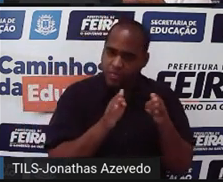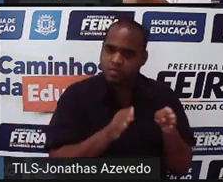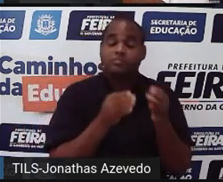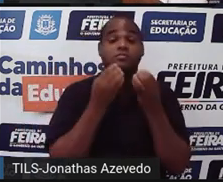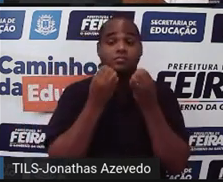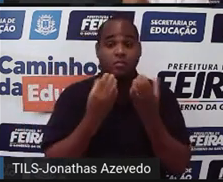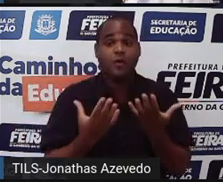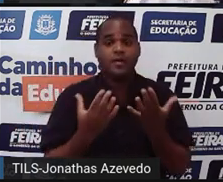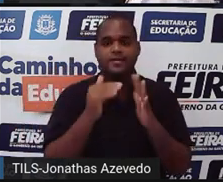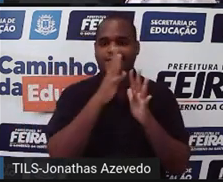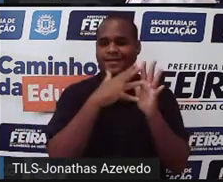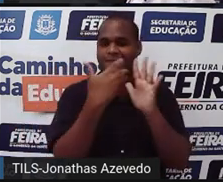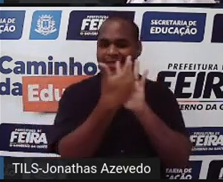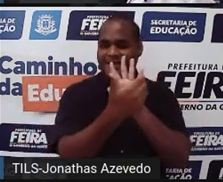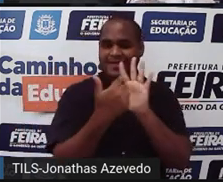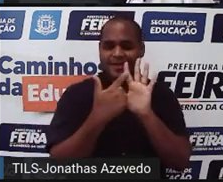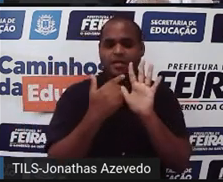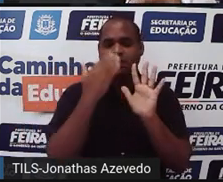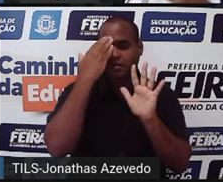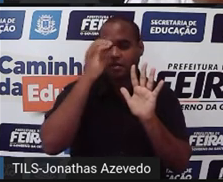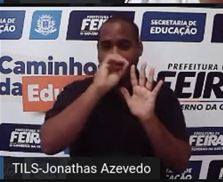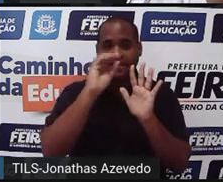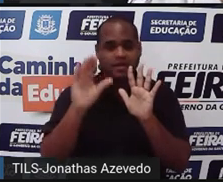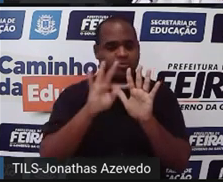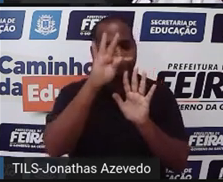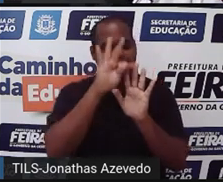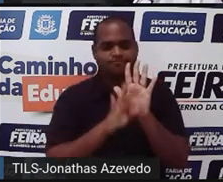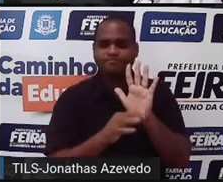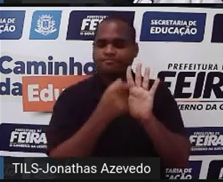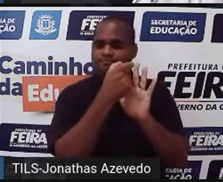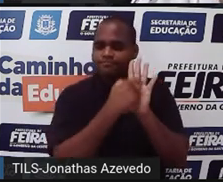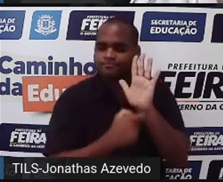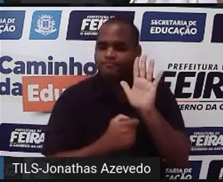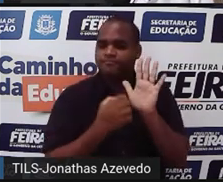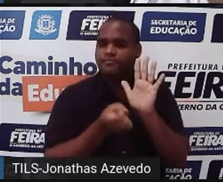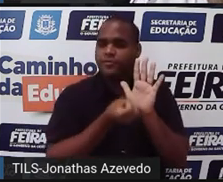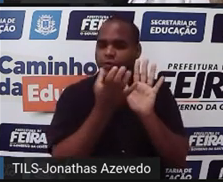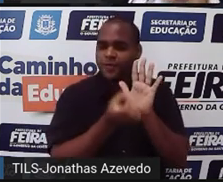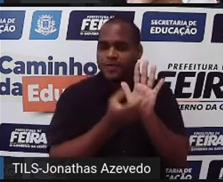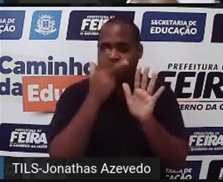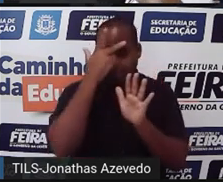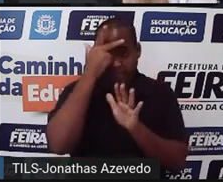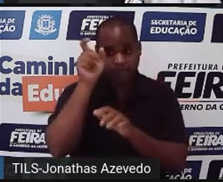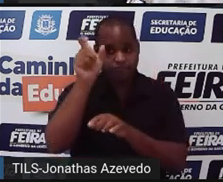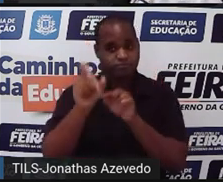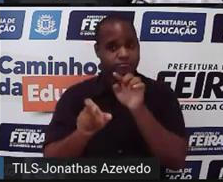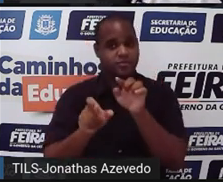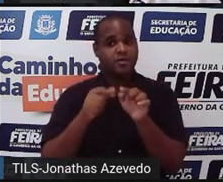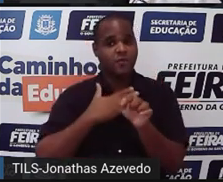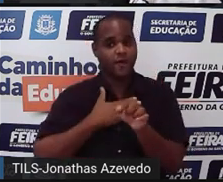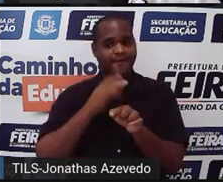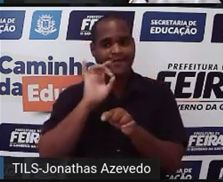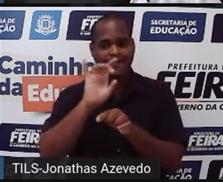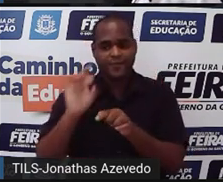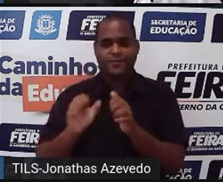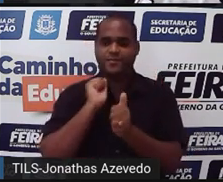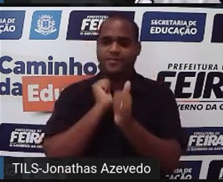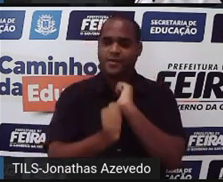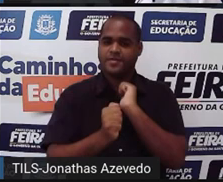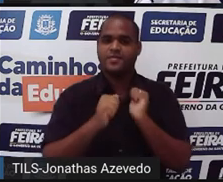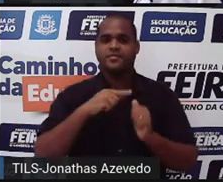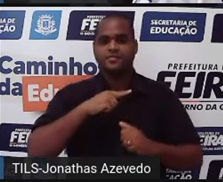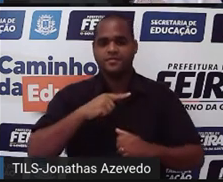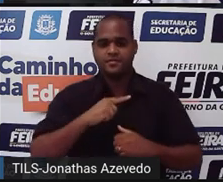tabelinha e aí a consegue interpretar e ver qual é a quantidade de pessoas que gostam de cada esporte